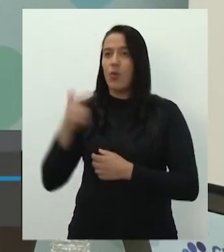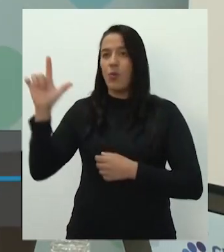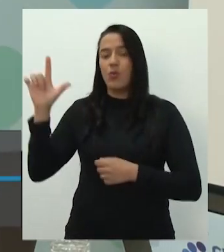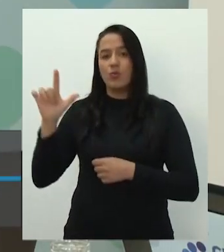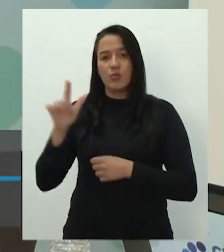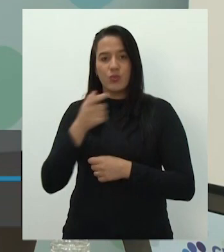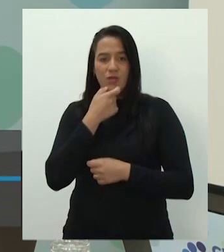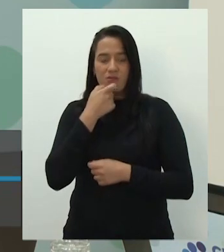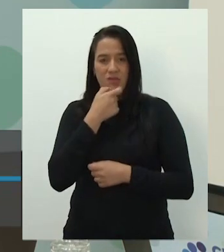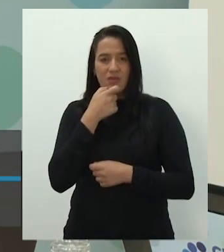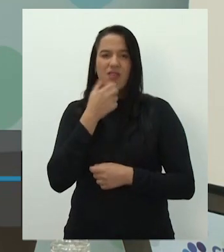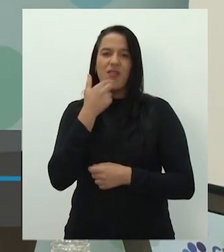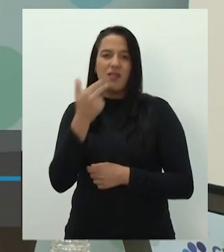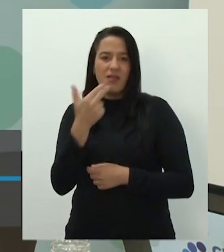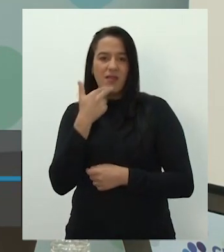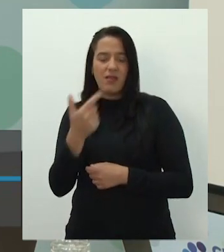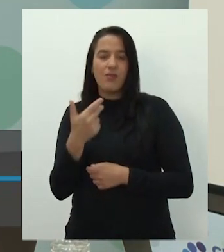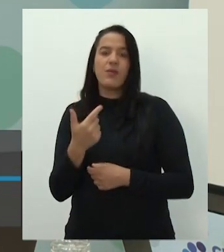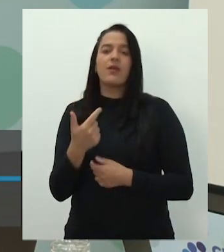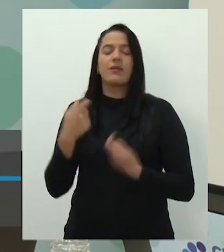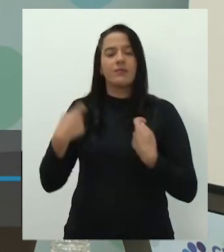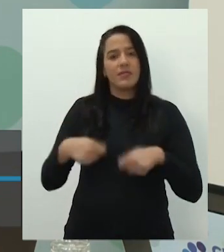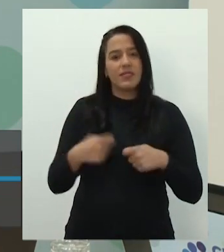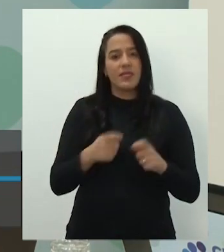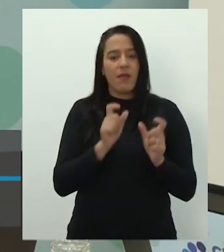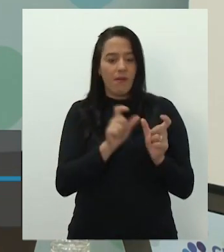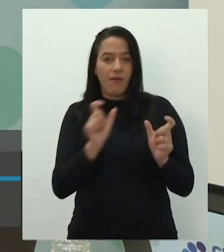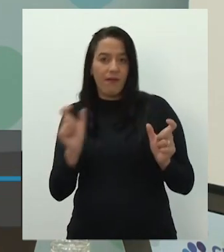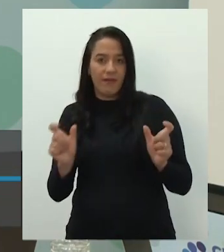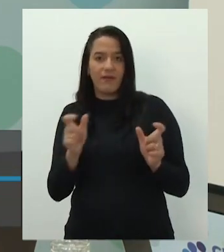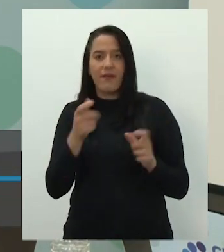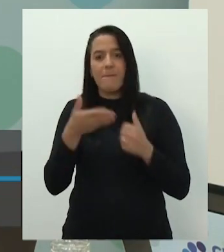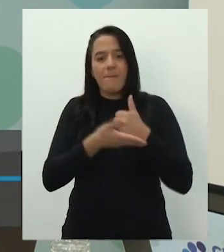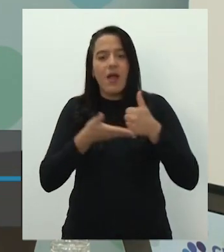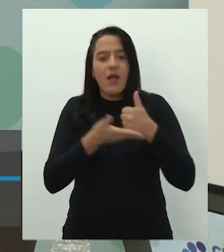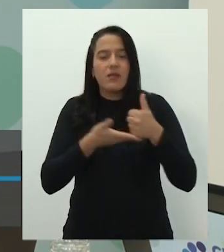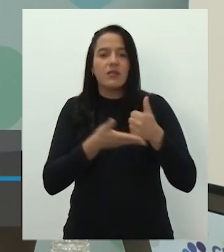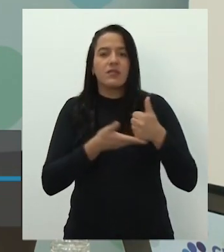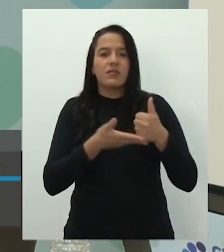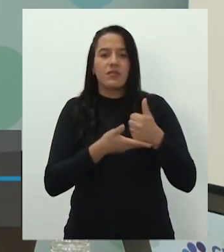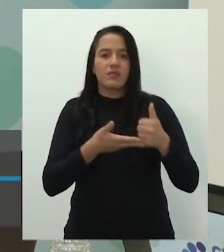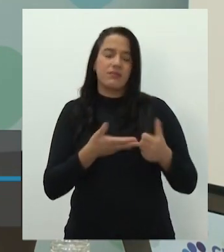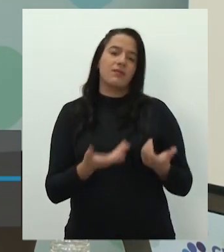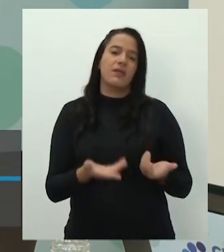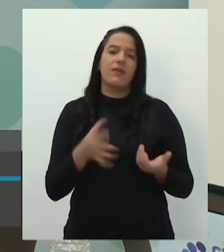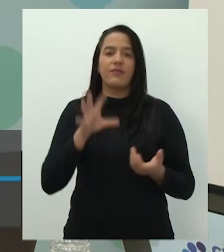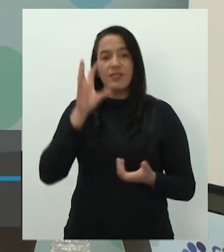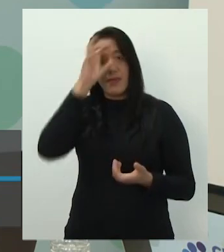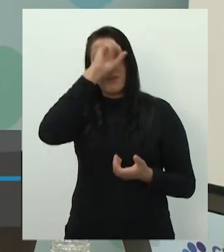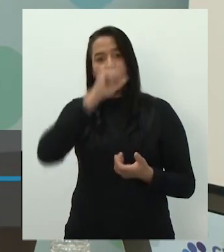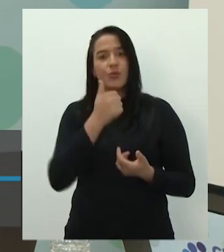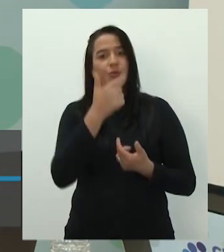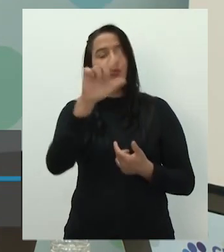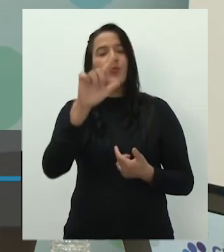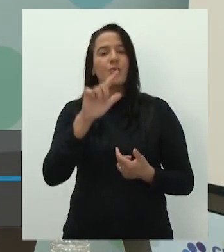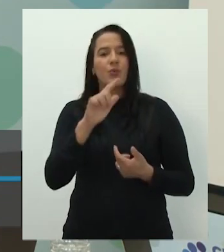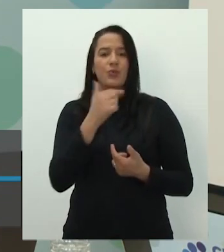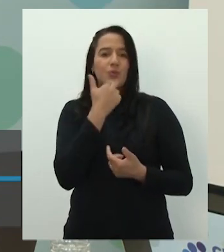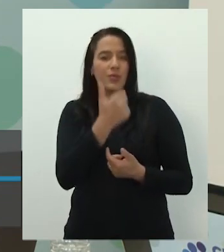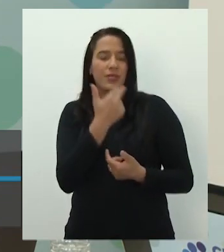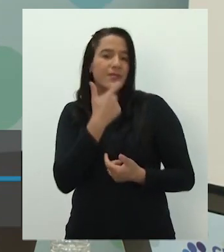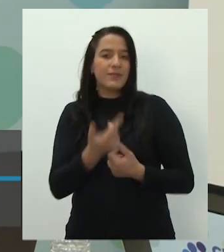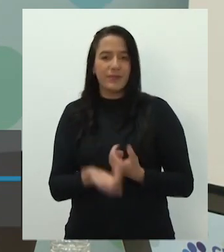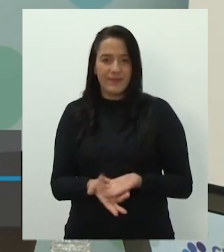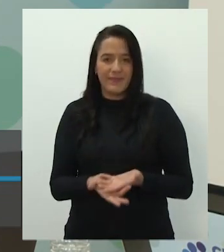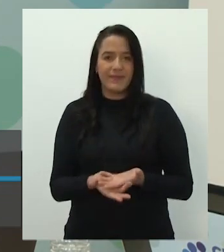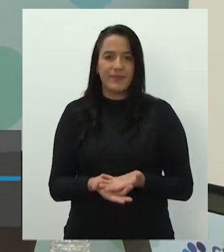aprender o vocabulário que você aprende outro idioma. Existe todo um conjunto de sinais que vem junto com o idioma, que está junto com vocês